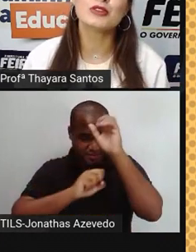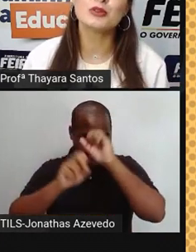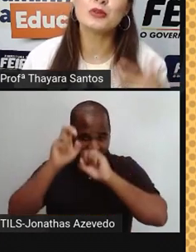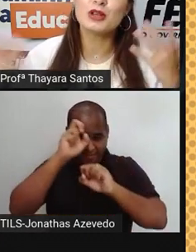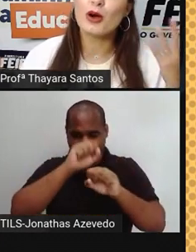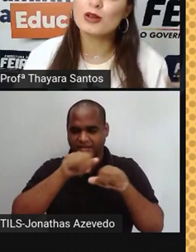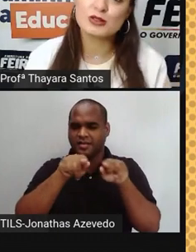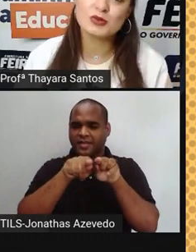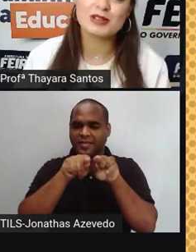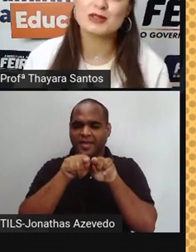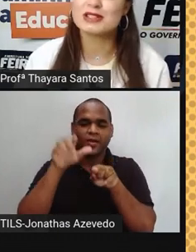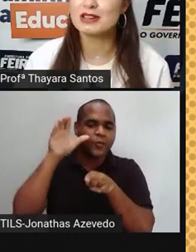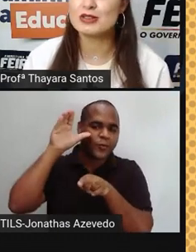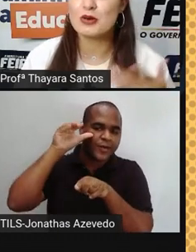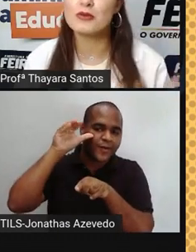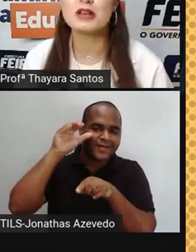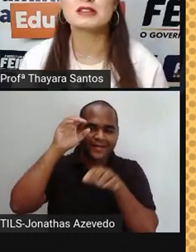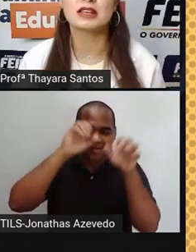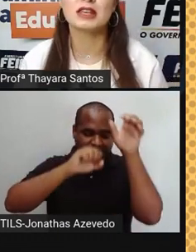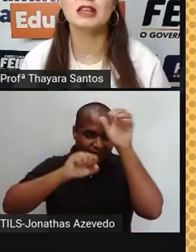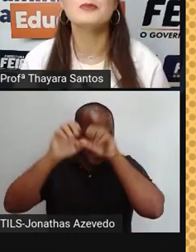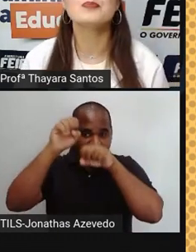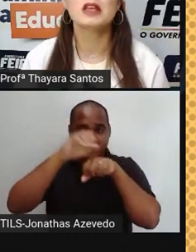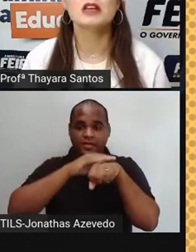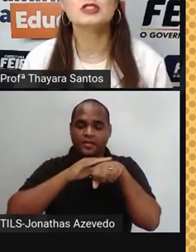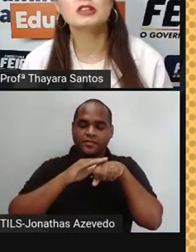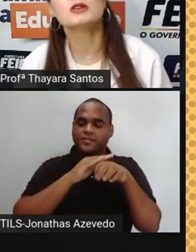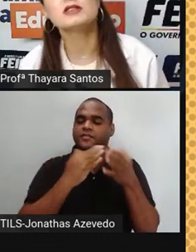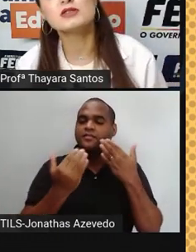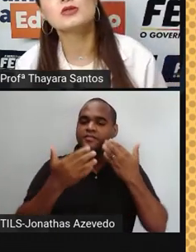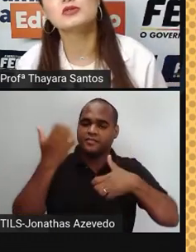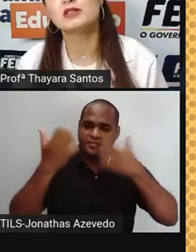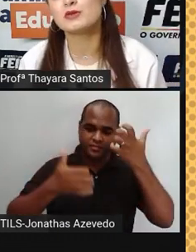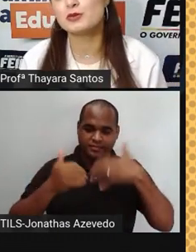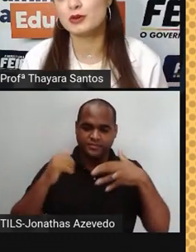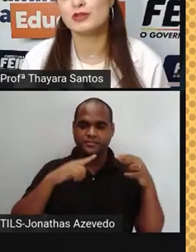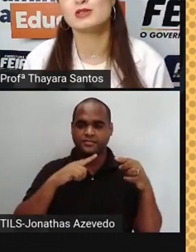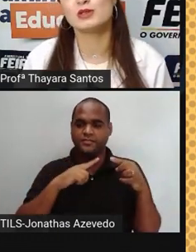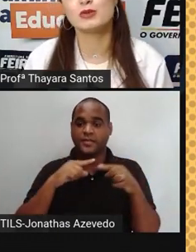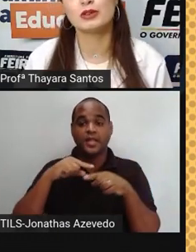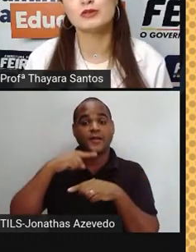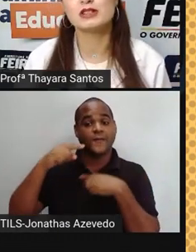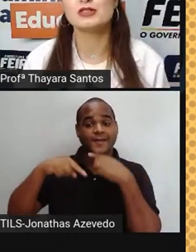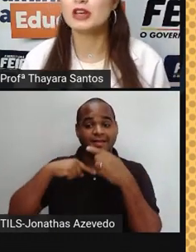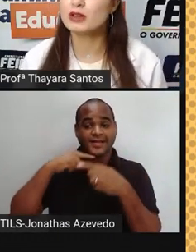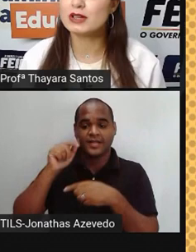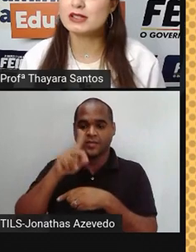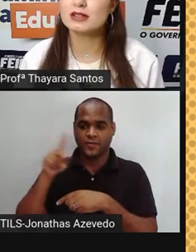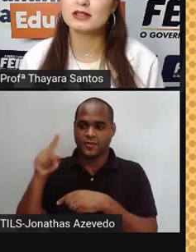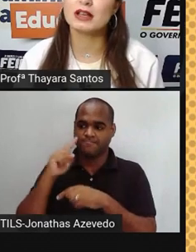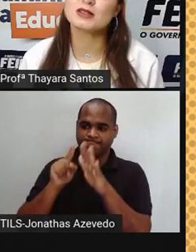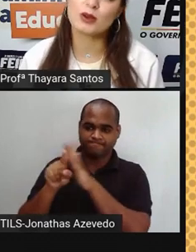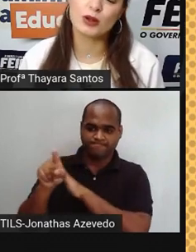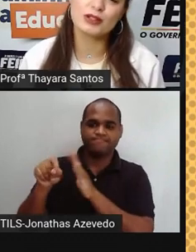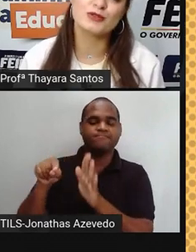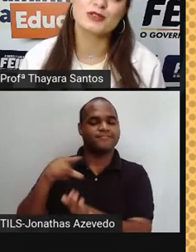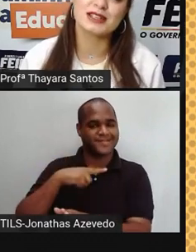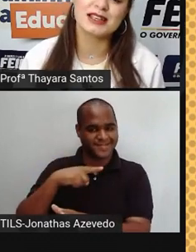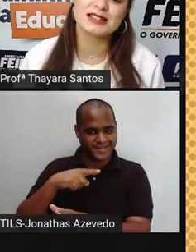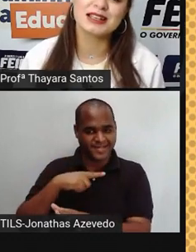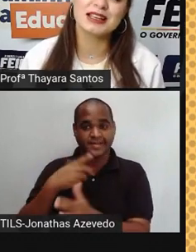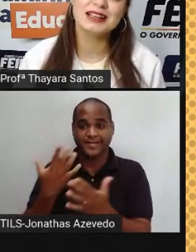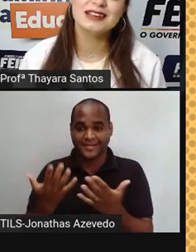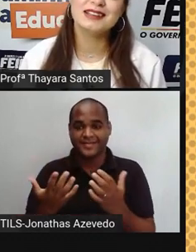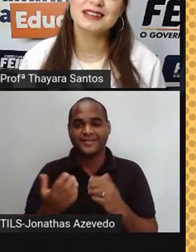que estão ficando curiosos com as coisas que a gente conversa aqui e tiram essas dúvidas com os professores quando vocês chegam na escola de